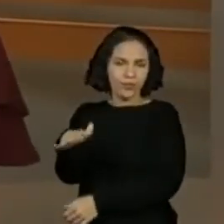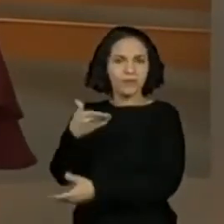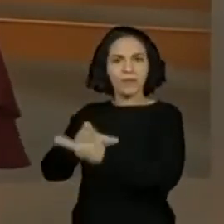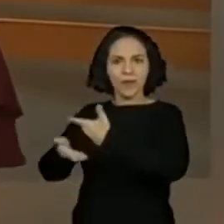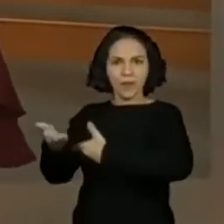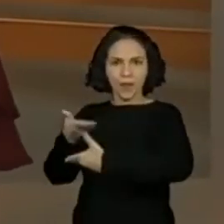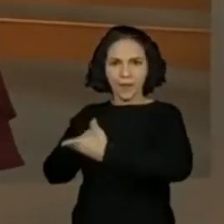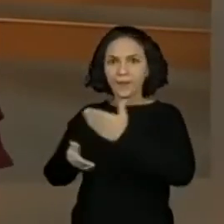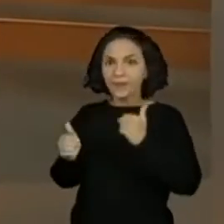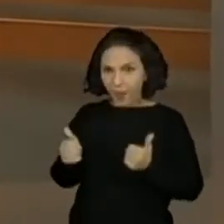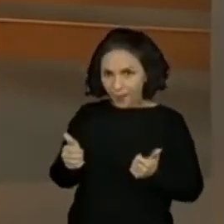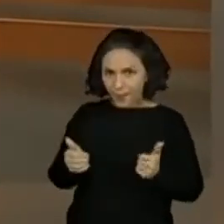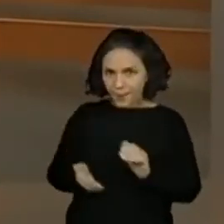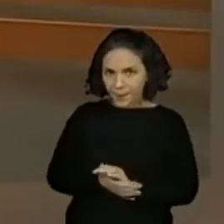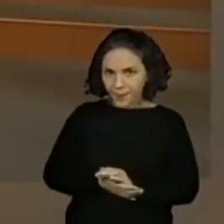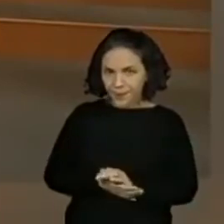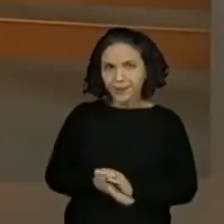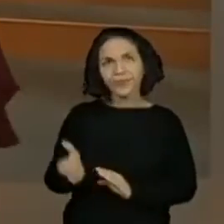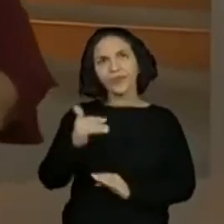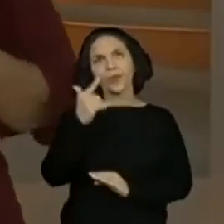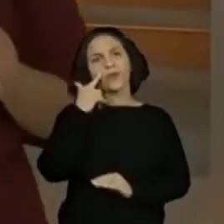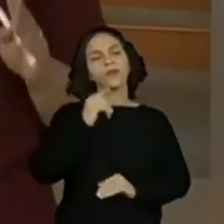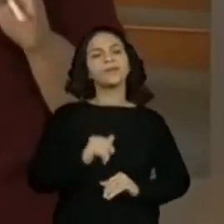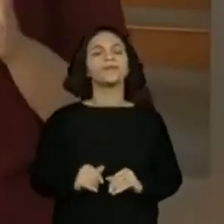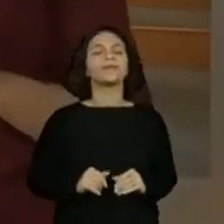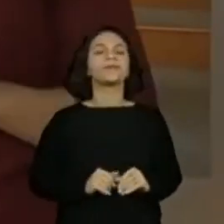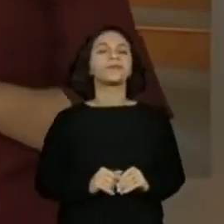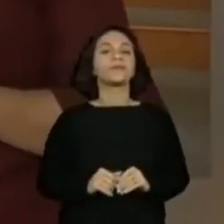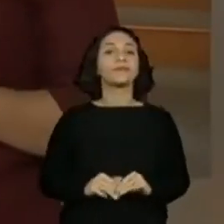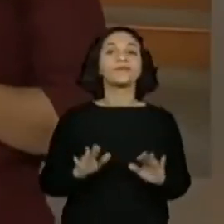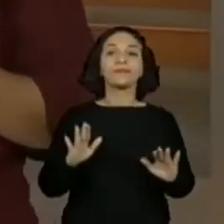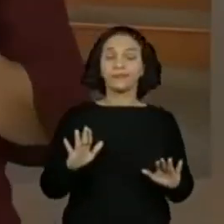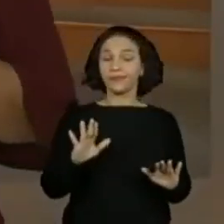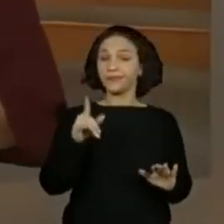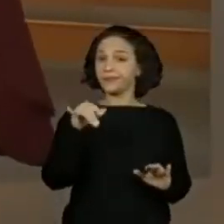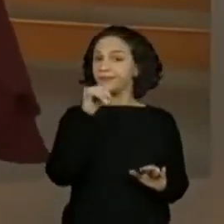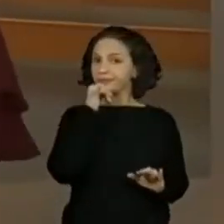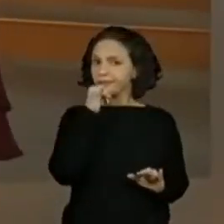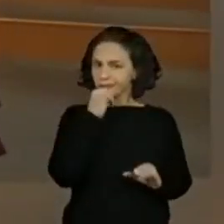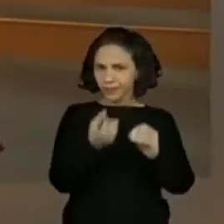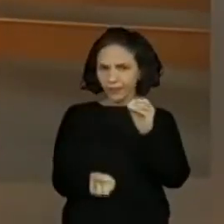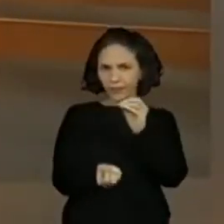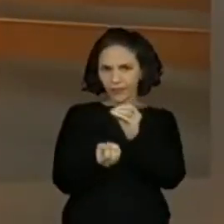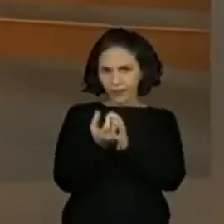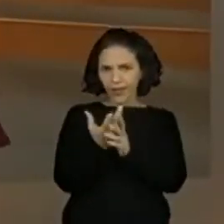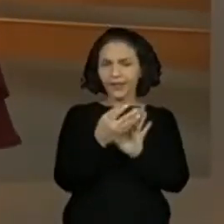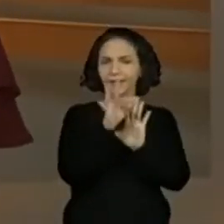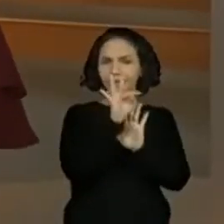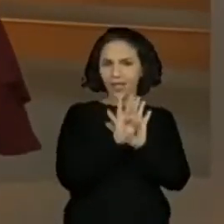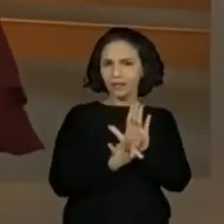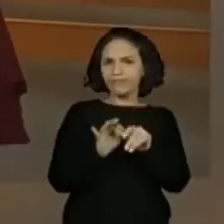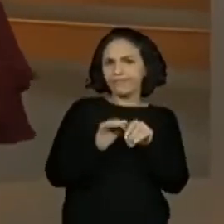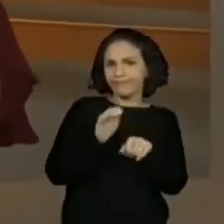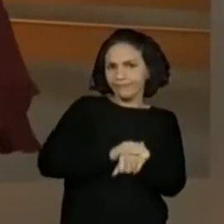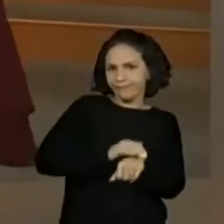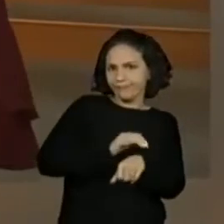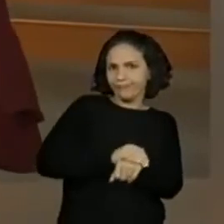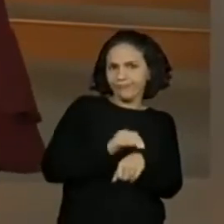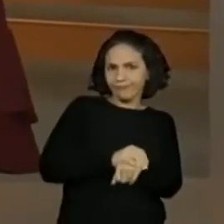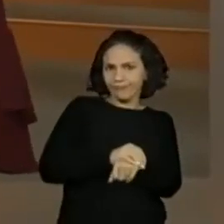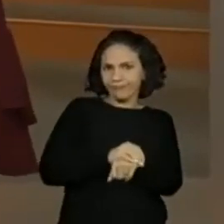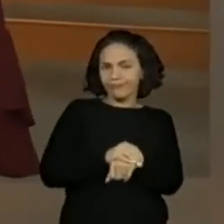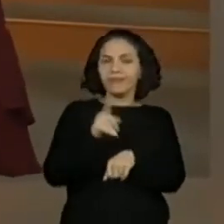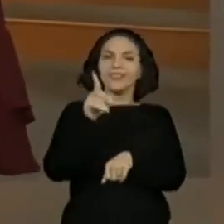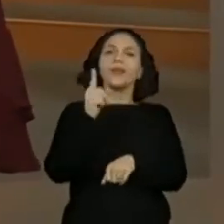interagindo com vocês. Bom, então vamos lá, turminha. Quando a gente vai fazer a produção de um texto de autoria, nesse caso